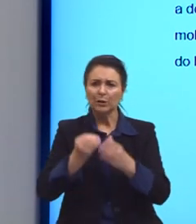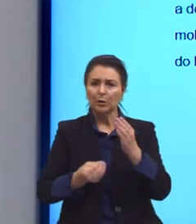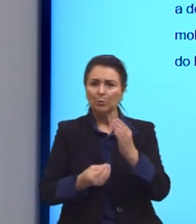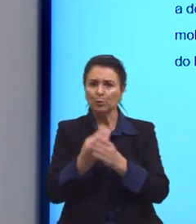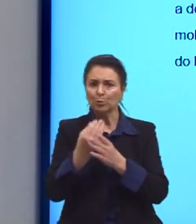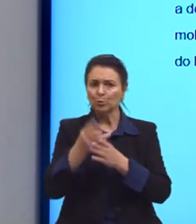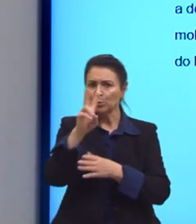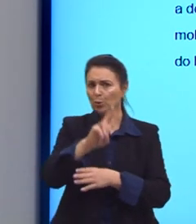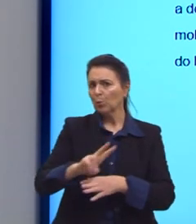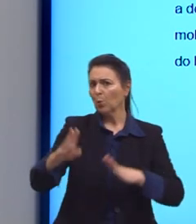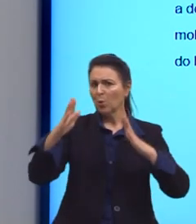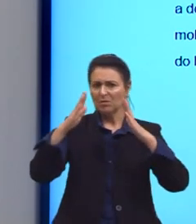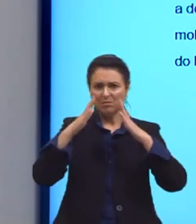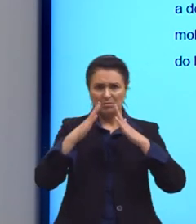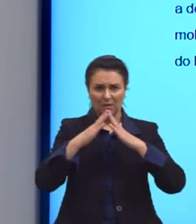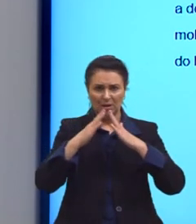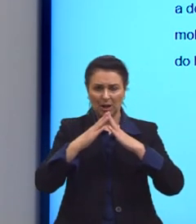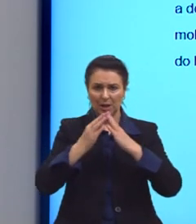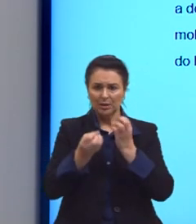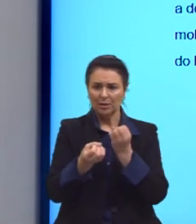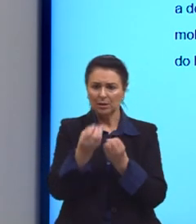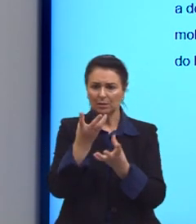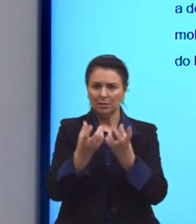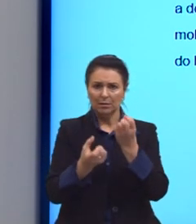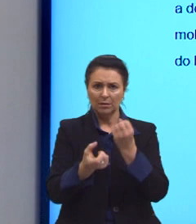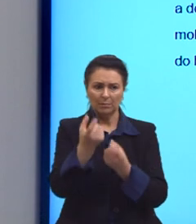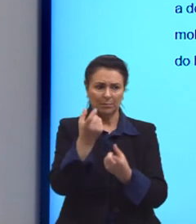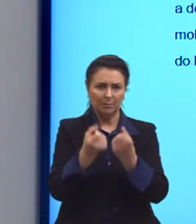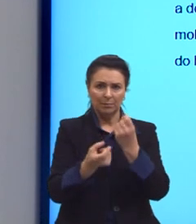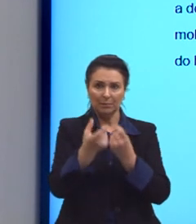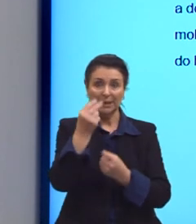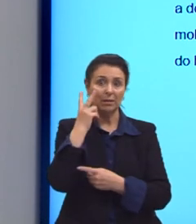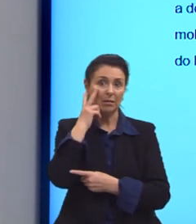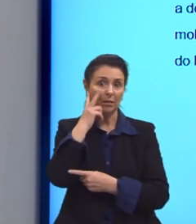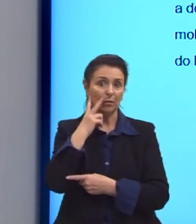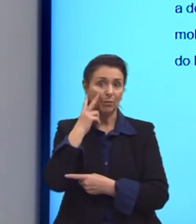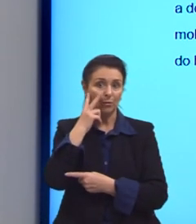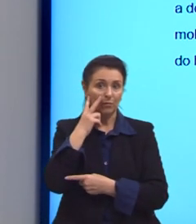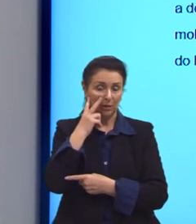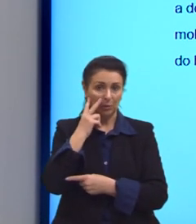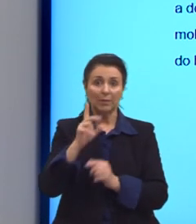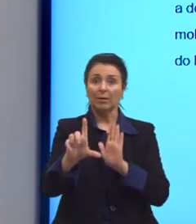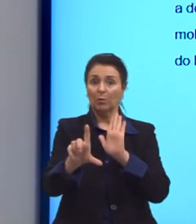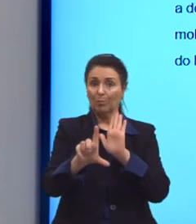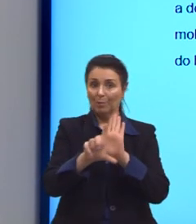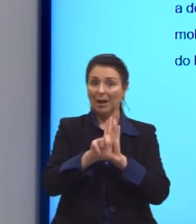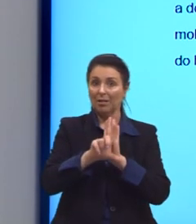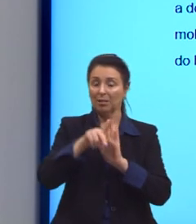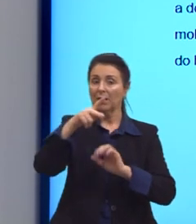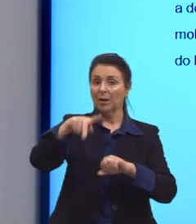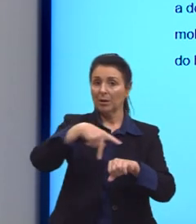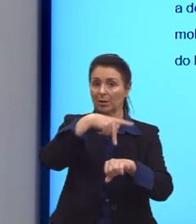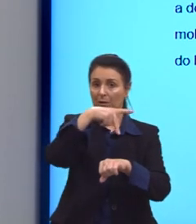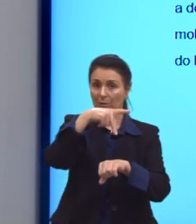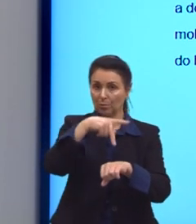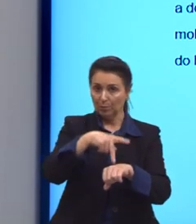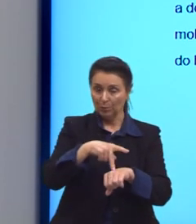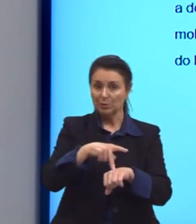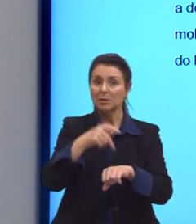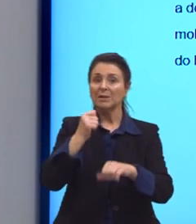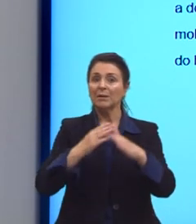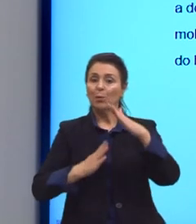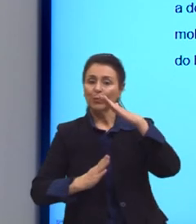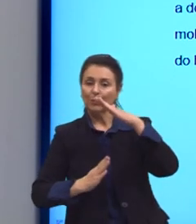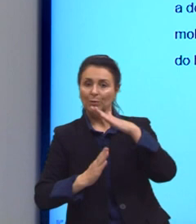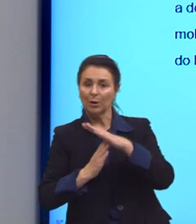alimentício resultado da fermentação do vinho que, de acordo com a legislação nacional, deve apresentar um teor mínimo de